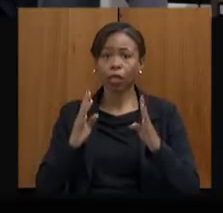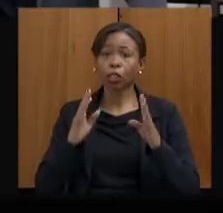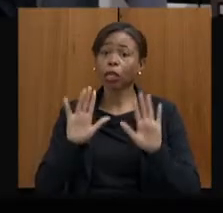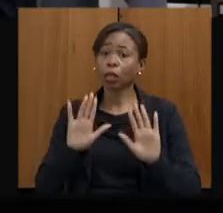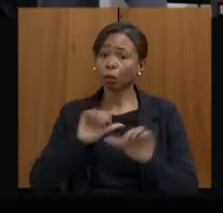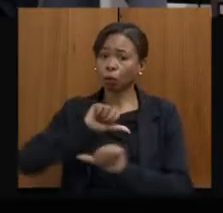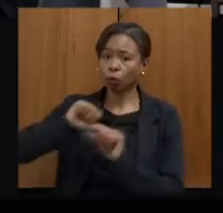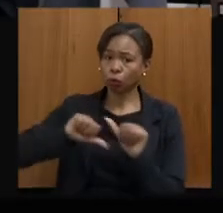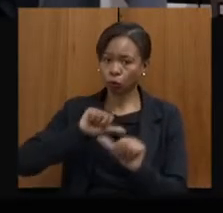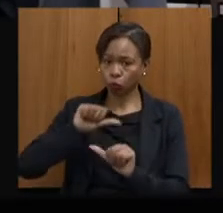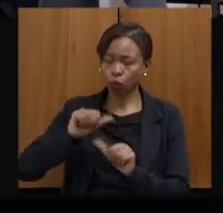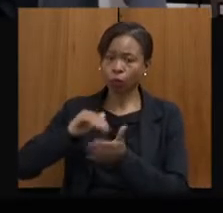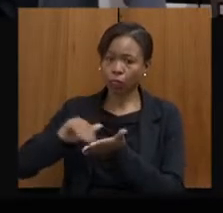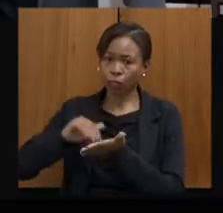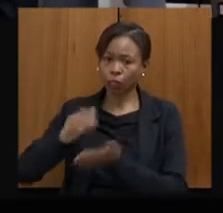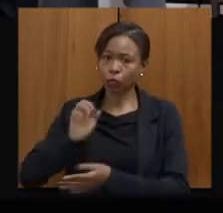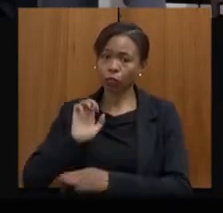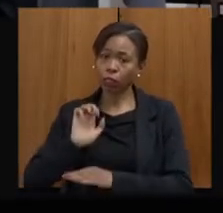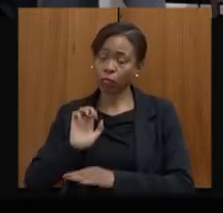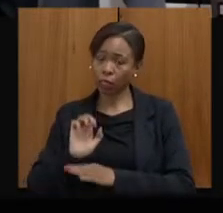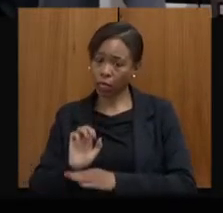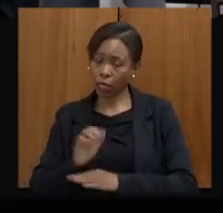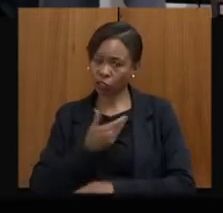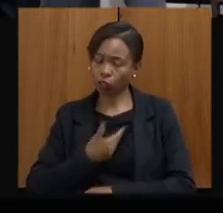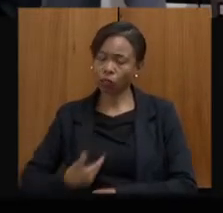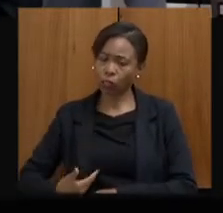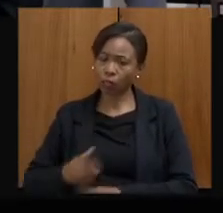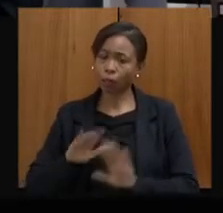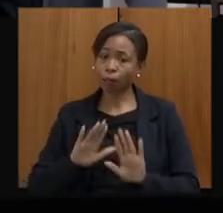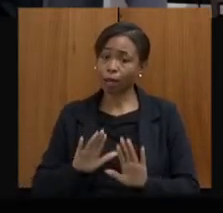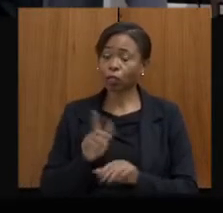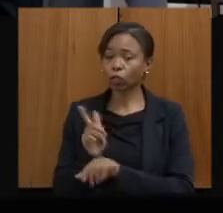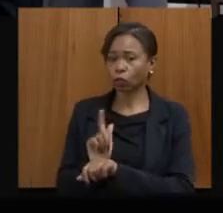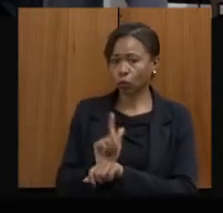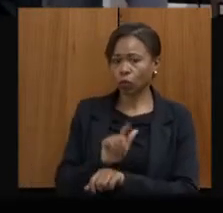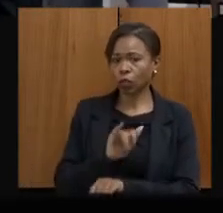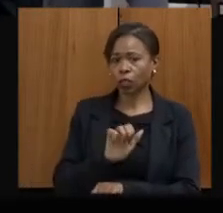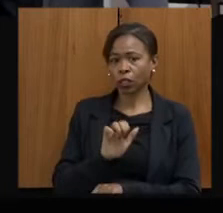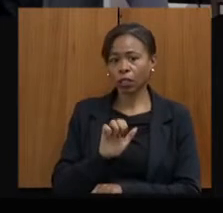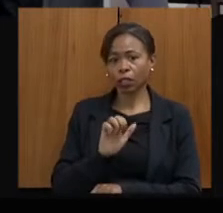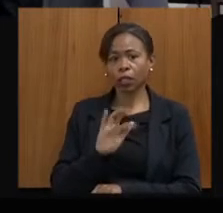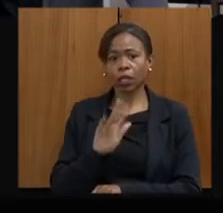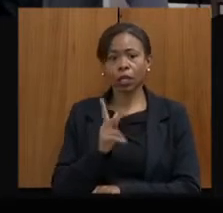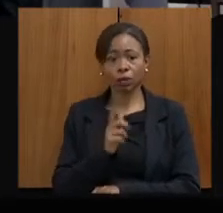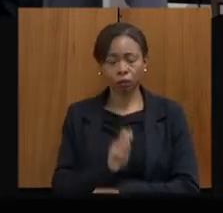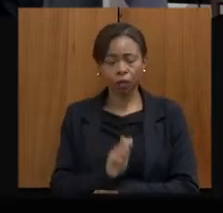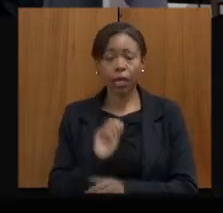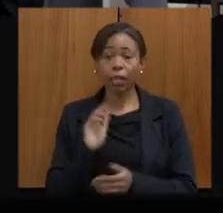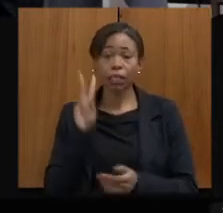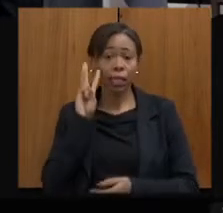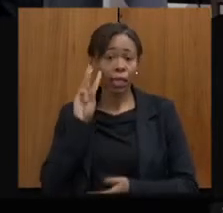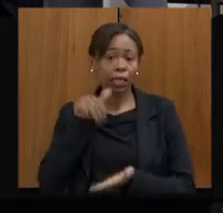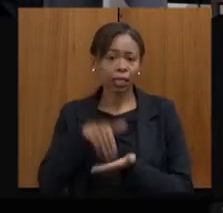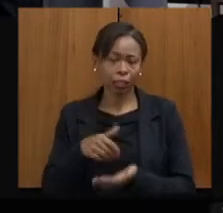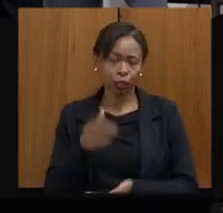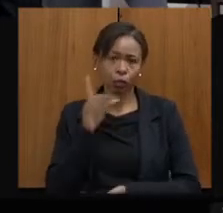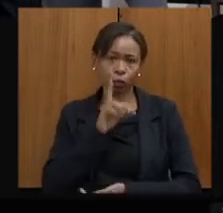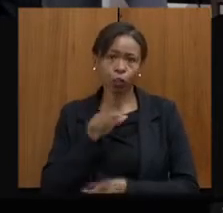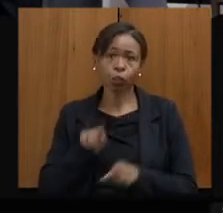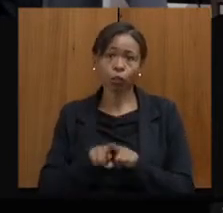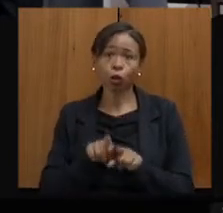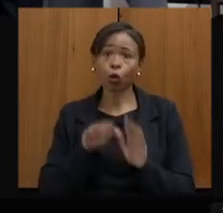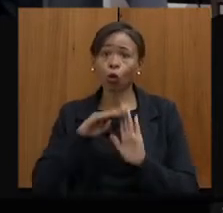gestão do IEF, também funciona de terça a domingo. O Programa Educativo Fazenda Boa Esperança, que